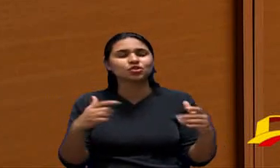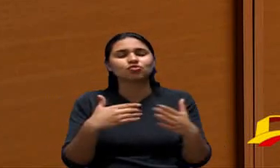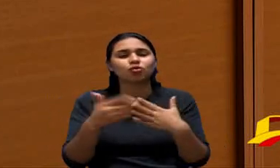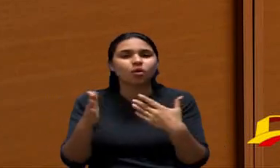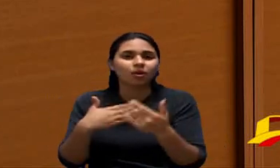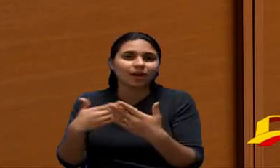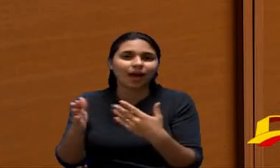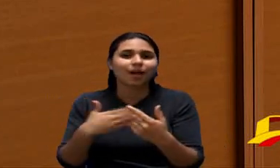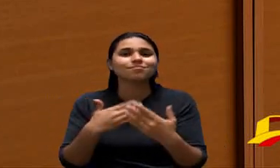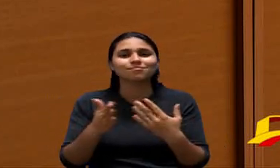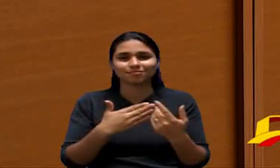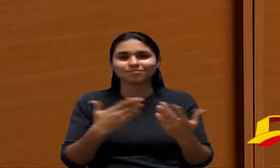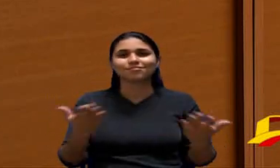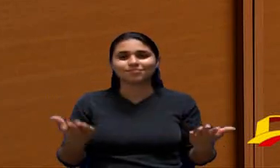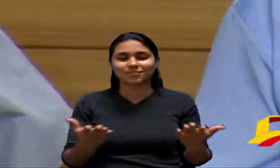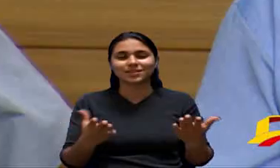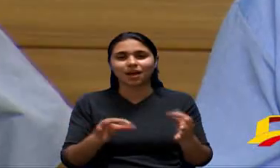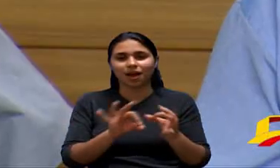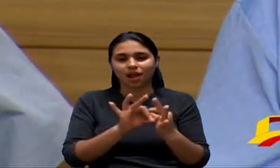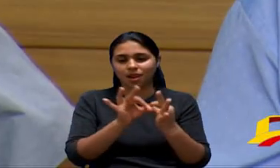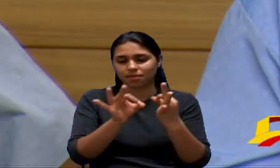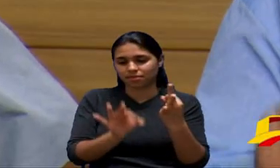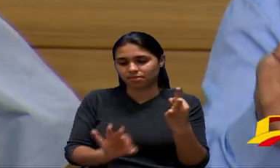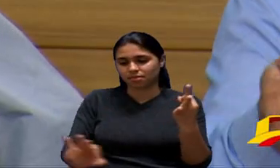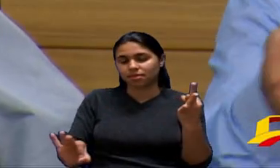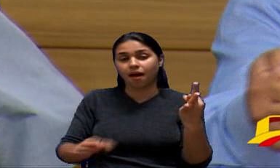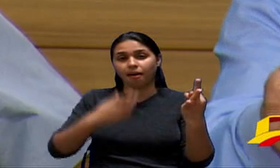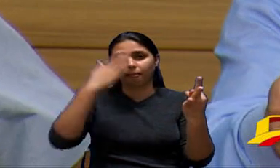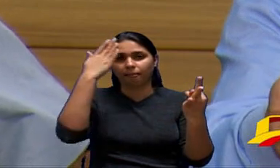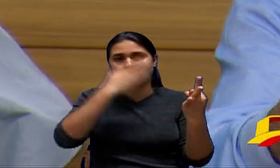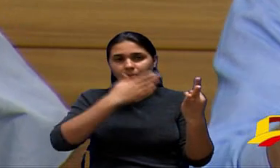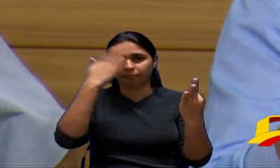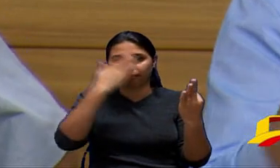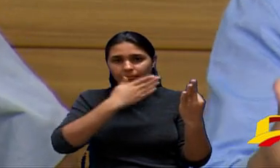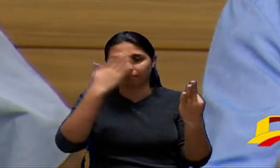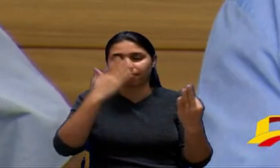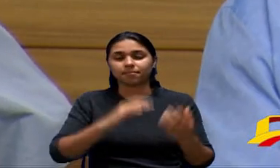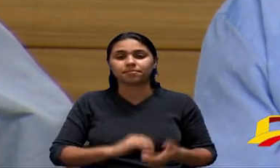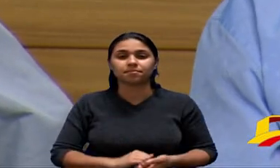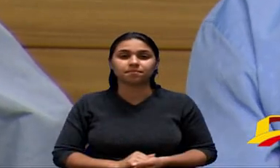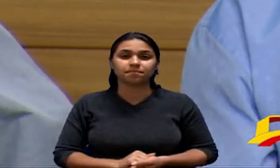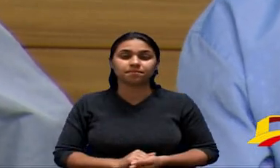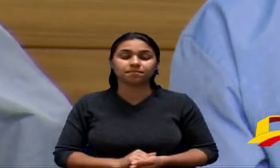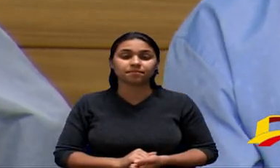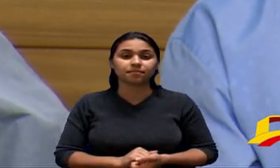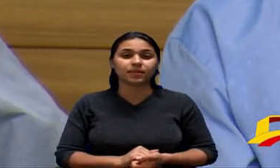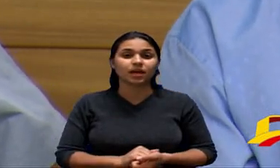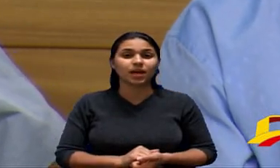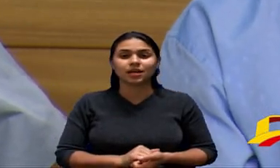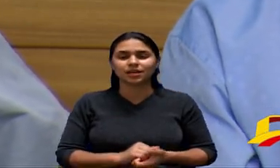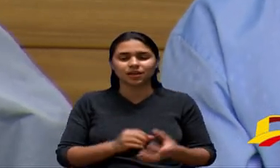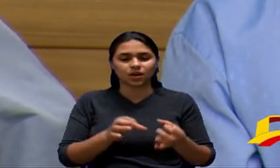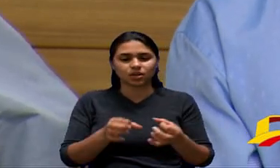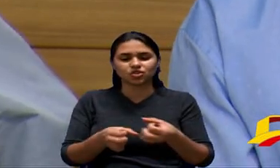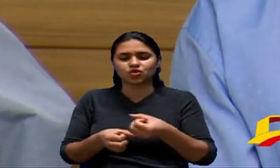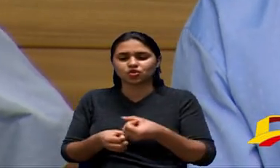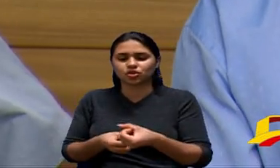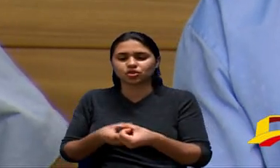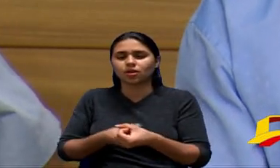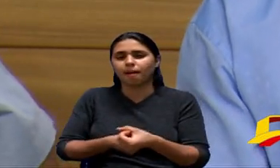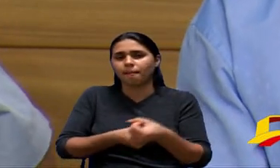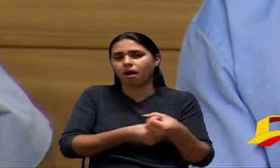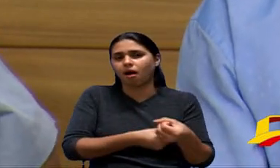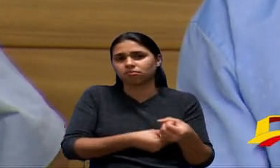ocasiões a gente vê nessas empresas pneumáticas que usa mangueiras de vários calibres será que